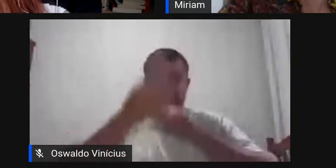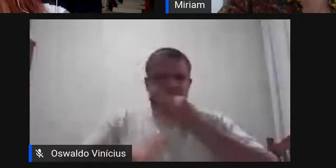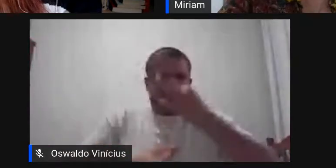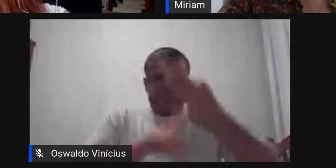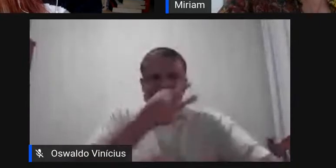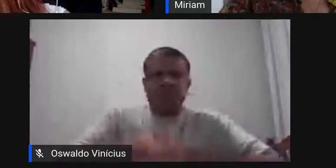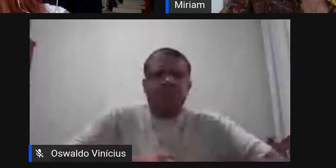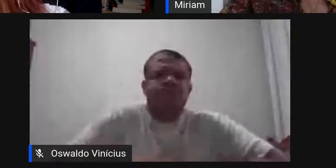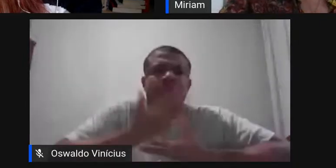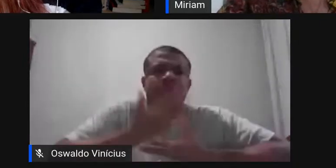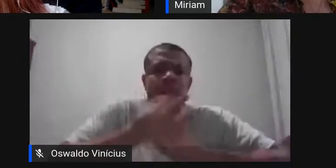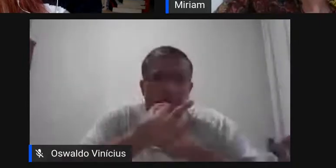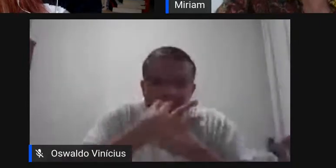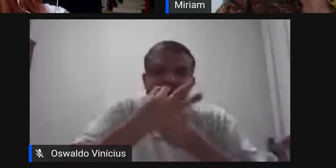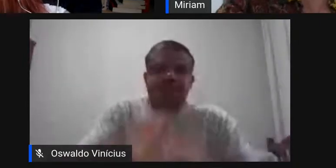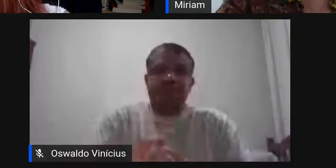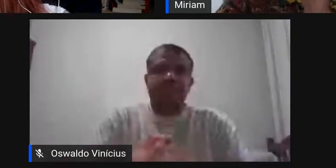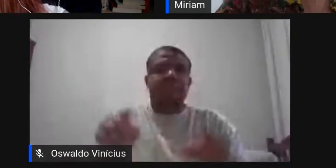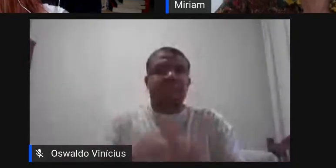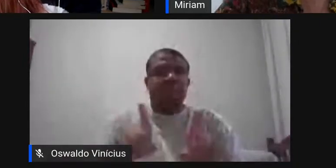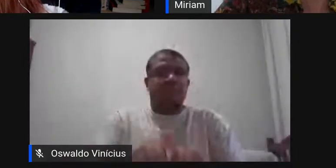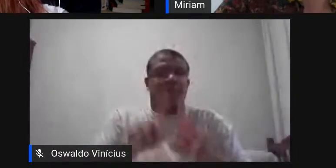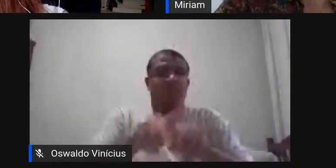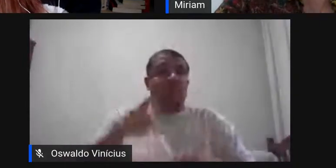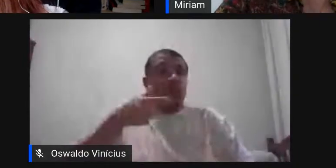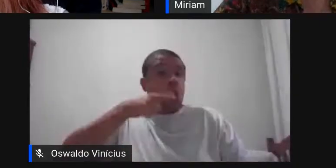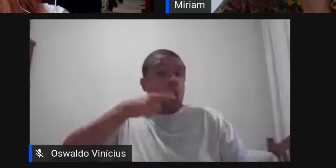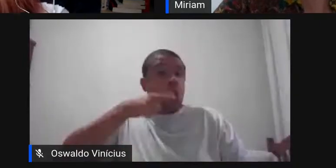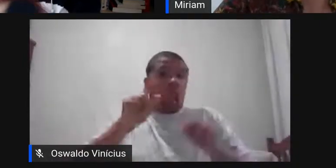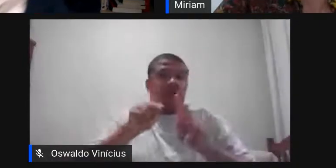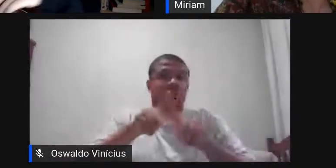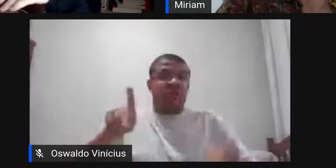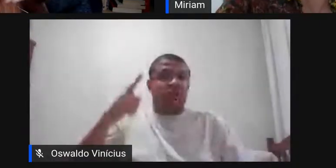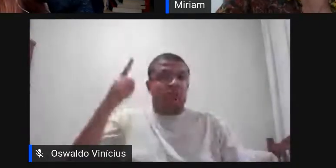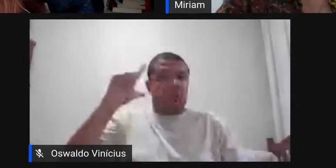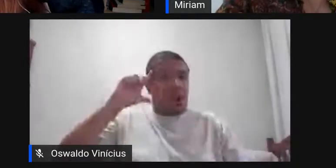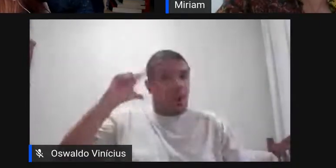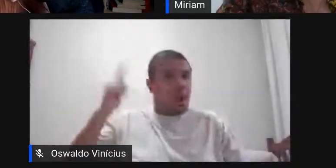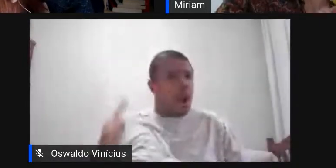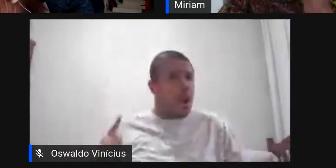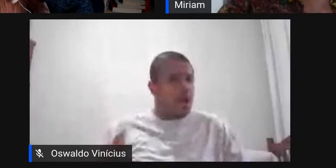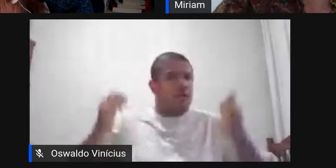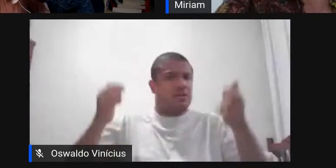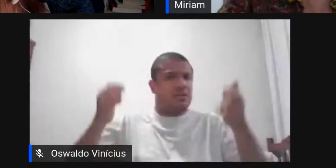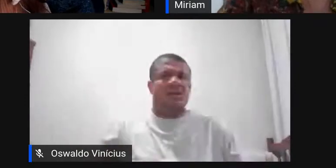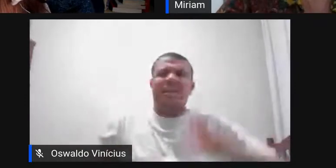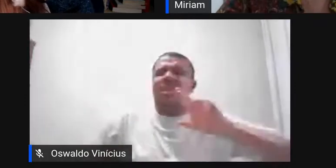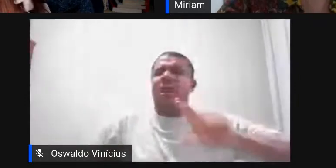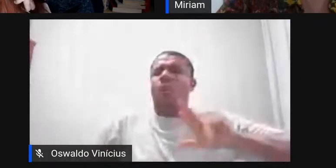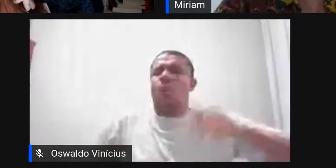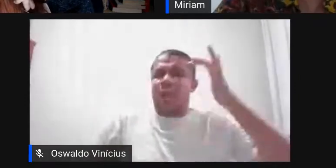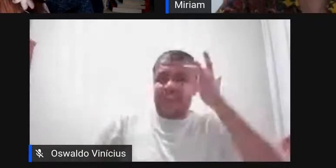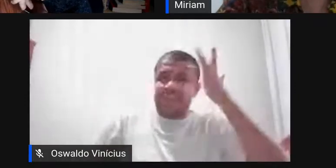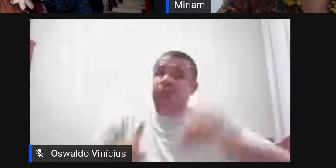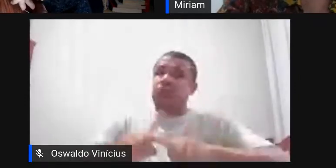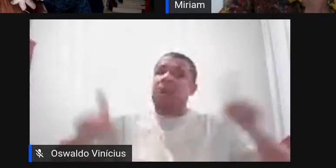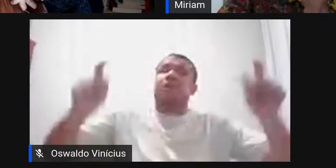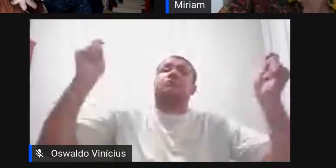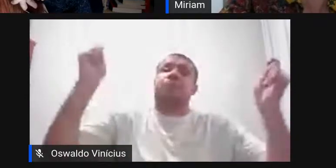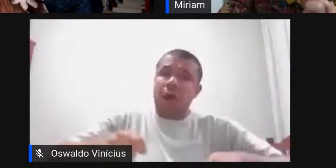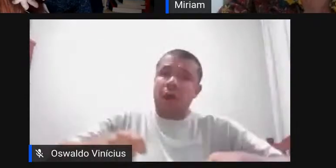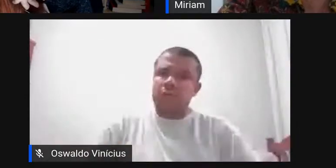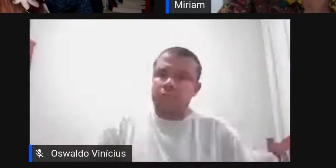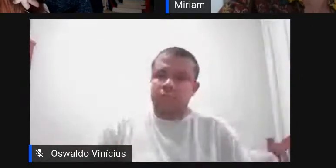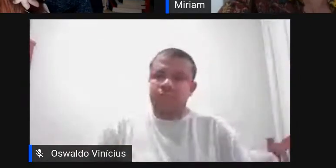retomando a fala da professora Laura de ontem né não é fácil não mas é possível né é isso